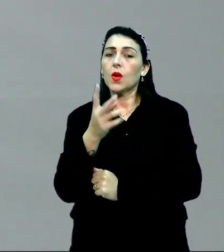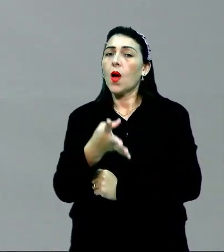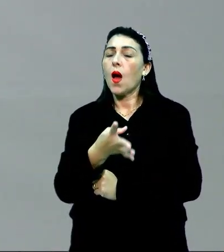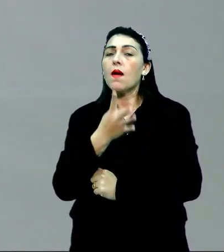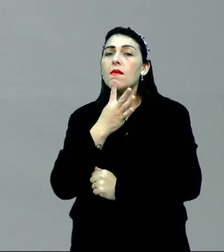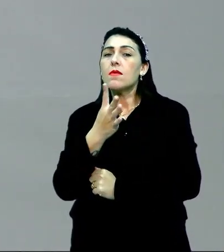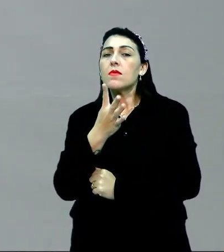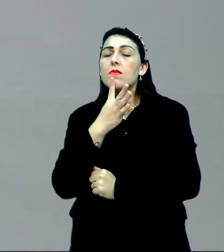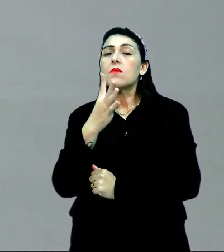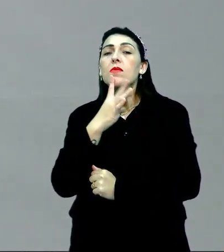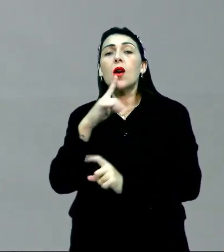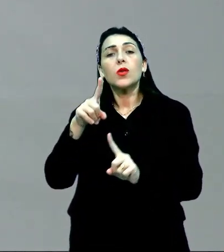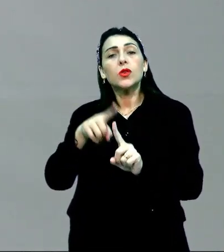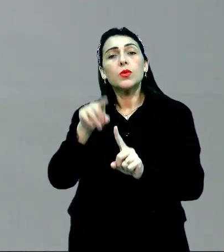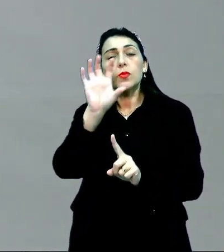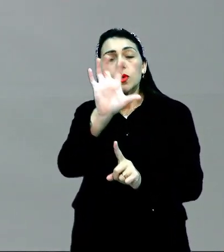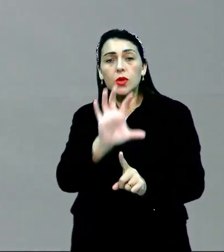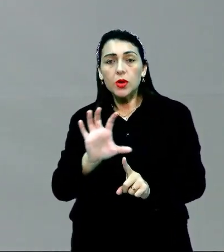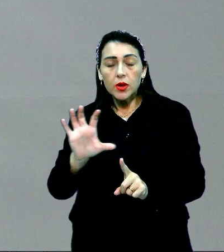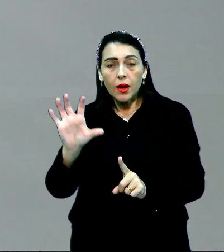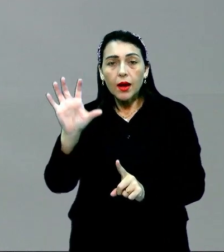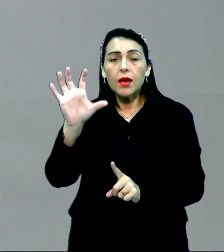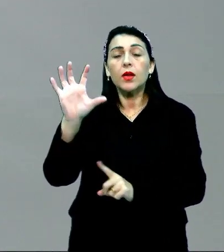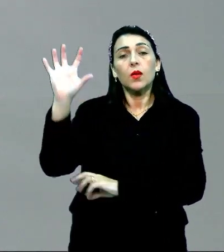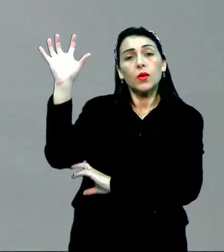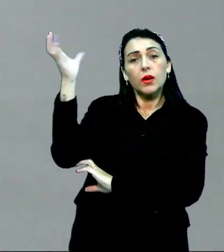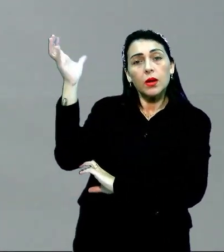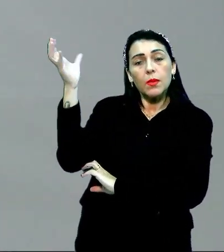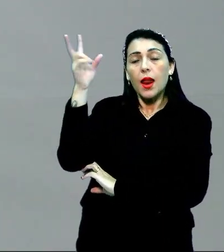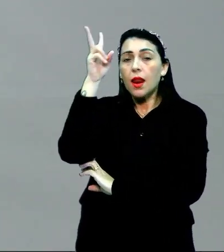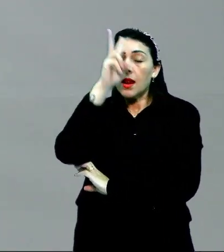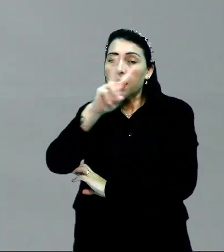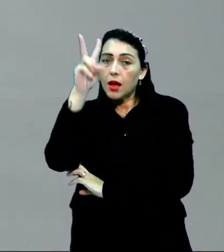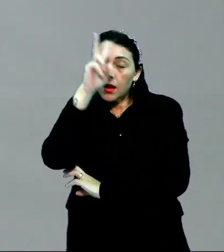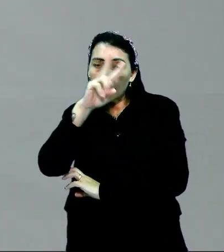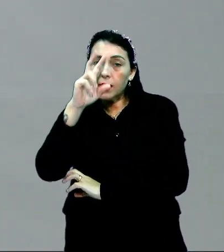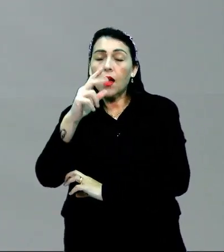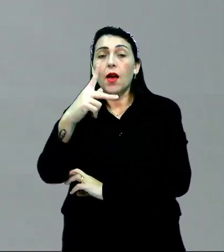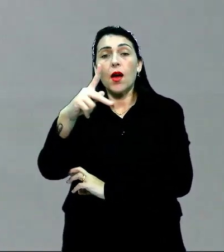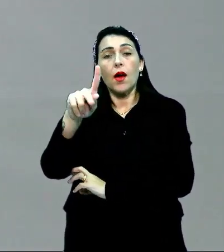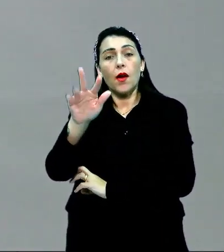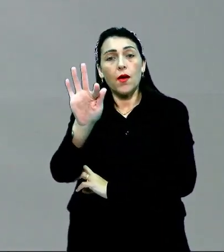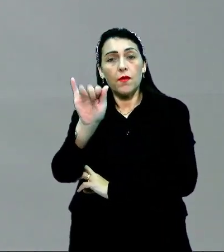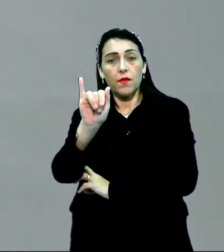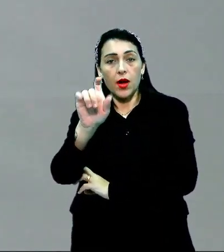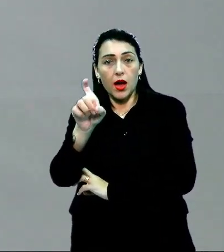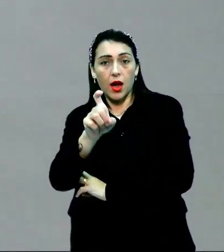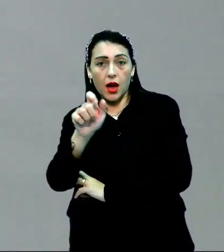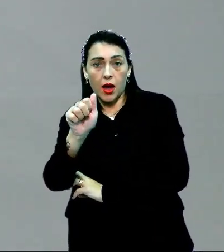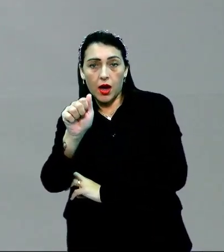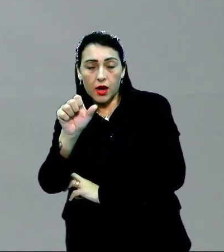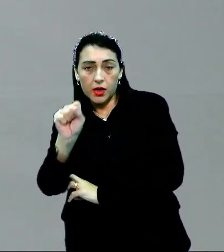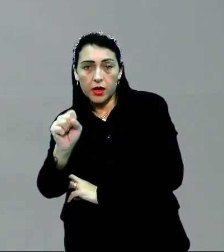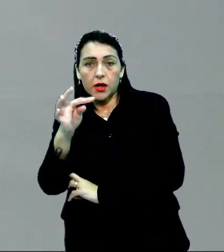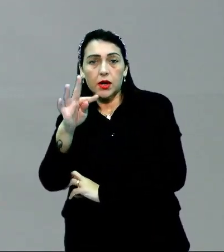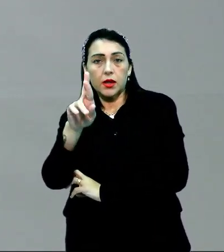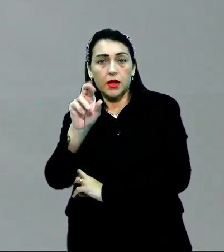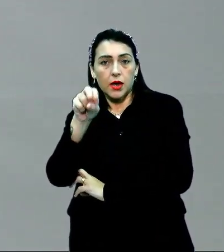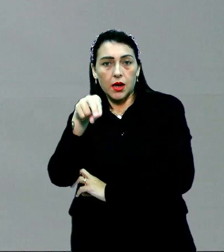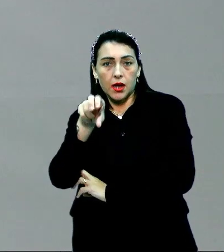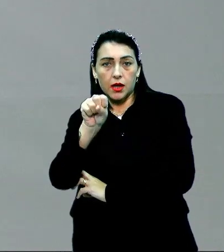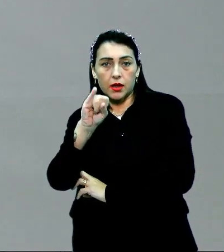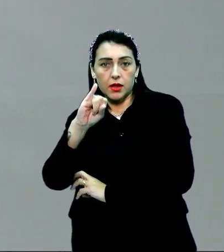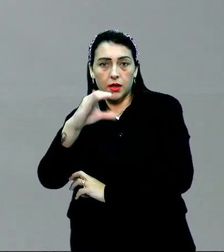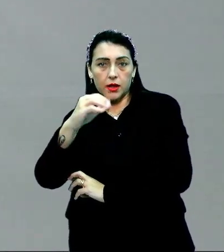gente conhece como domínios morfoclimáticos. Lembrando que a gente não falou das faixas de transição, porque nós vamos falar na aula